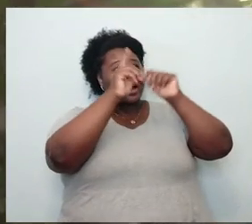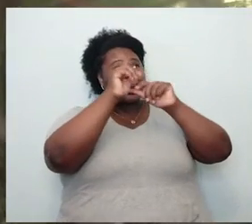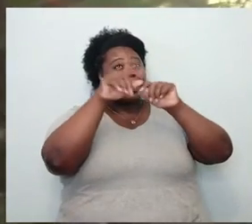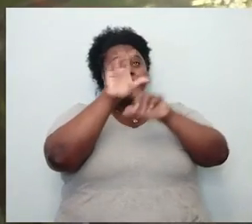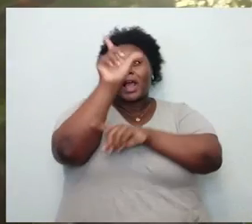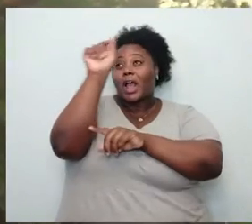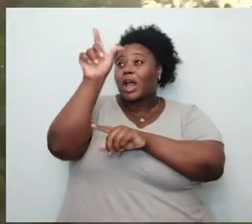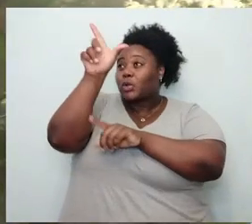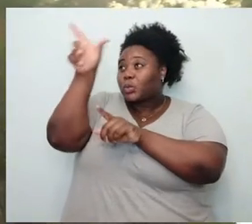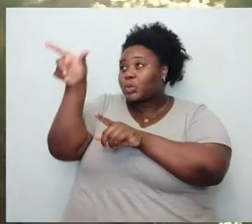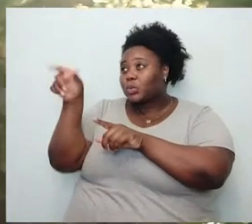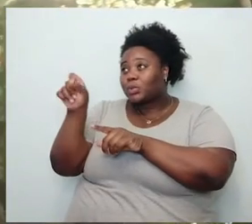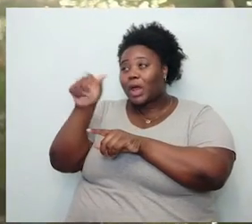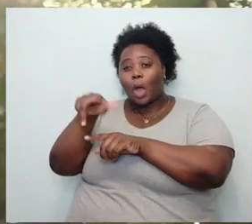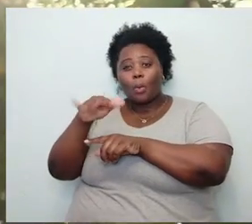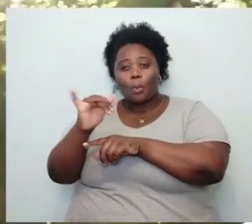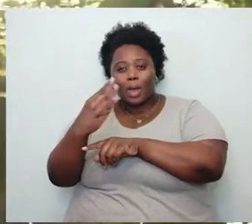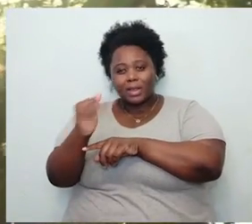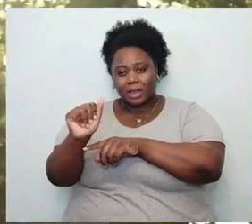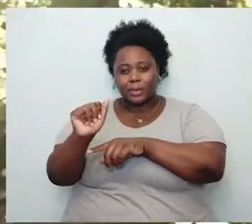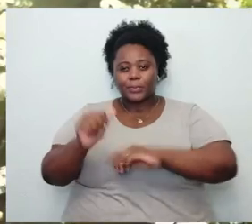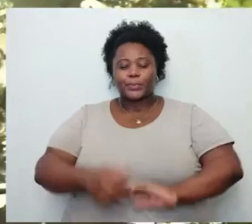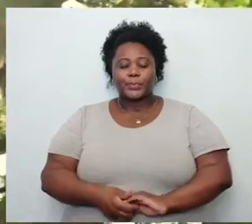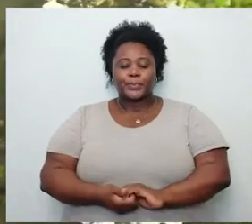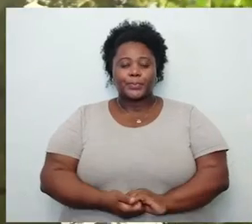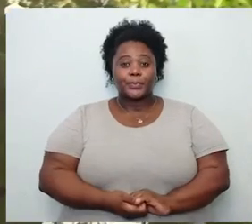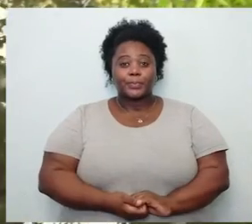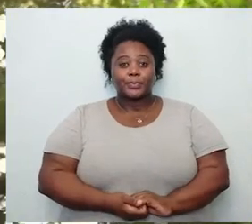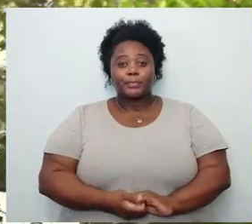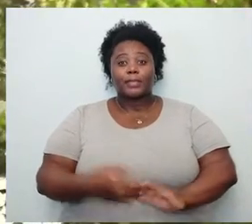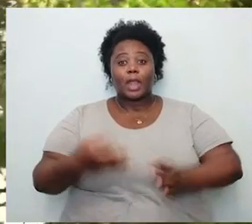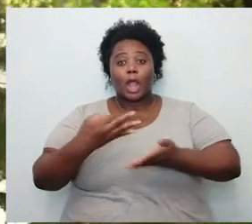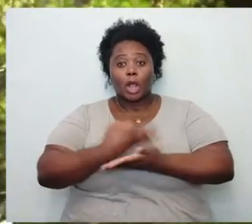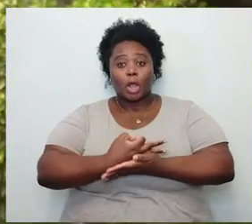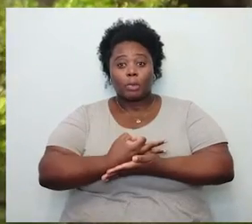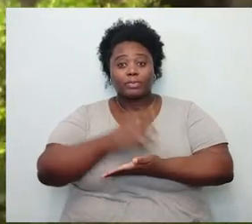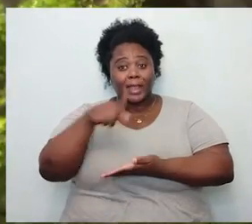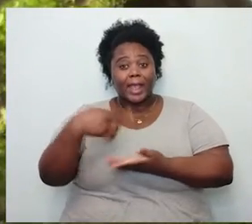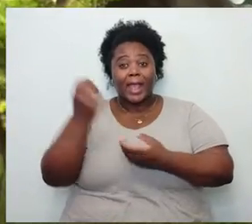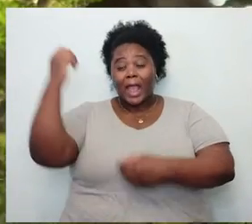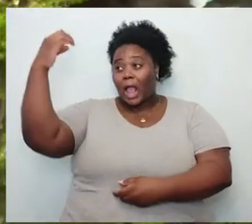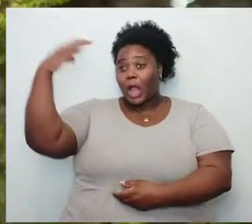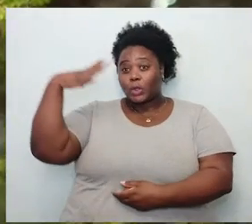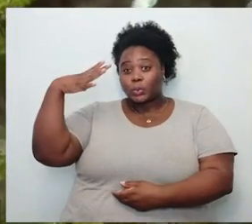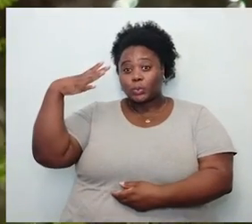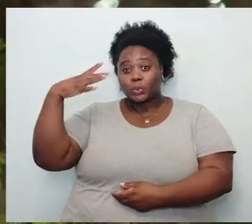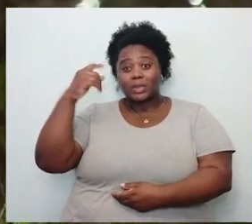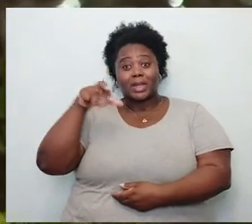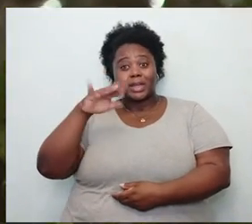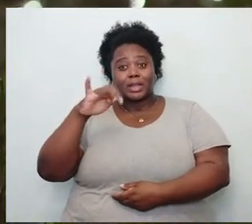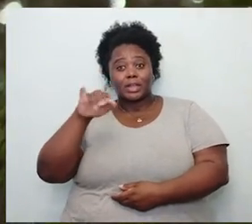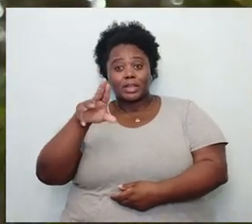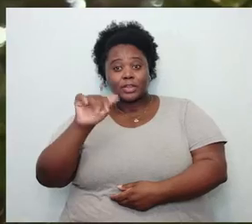áurea lua cheia, ayahuasca. Buda é iluminado, Krishna,